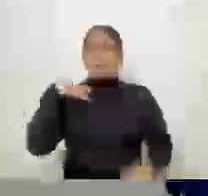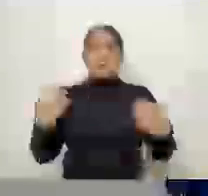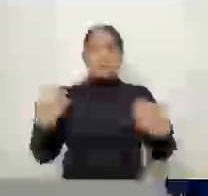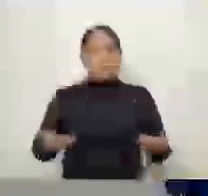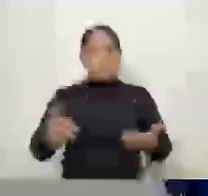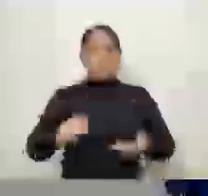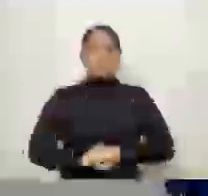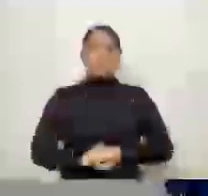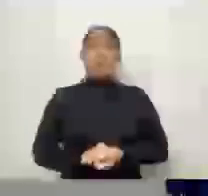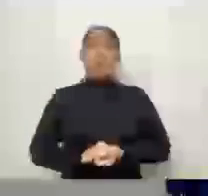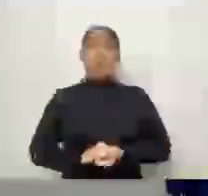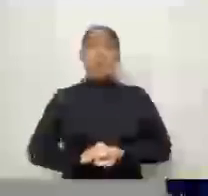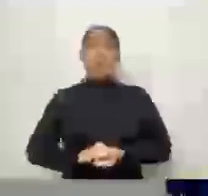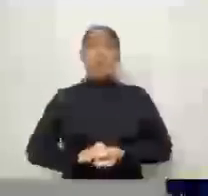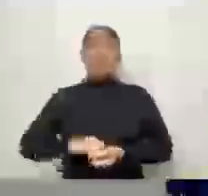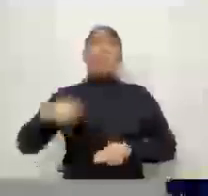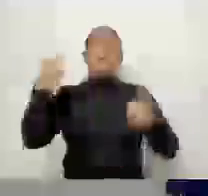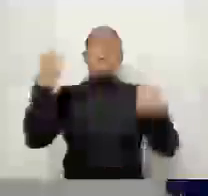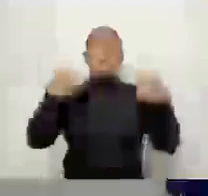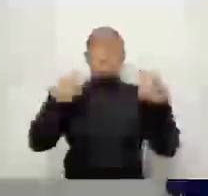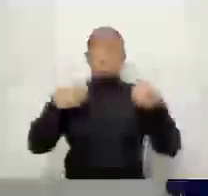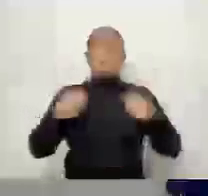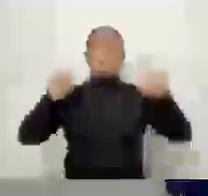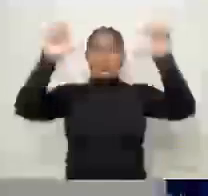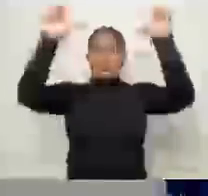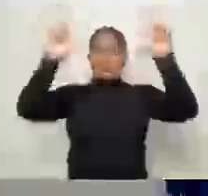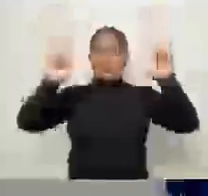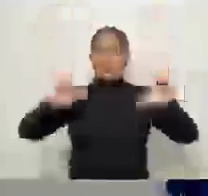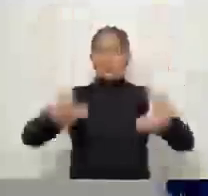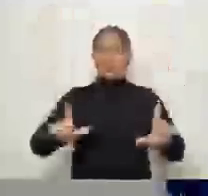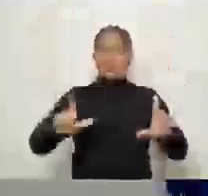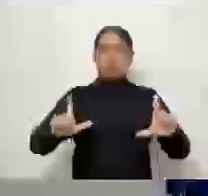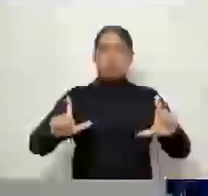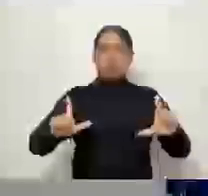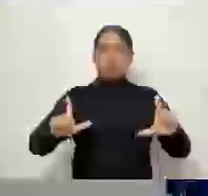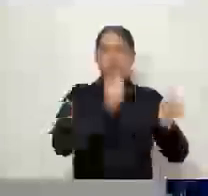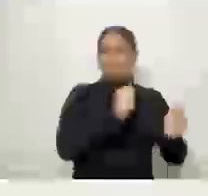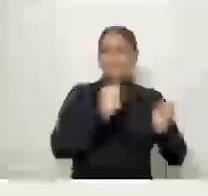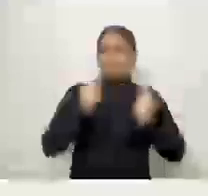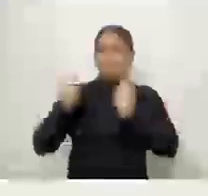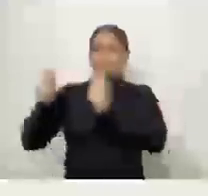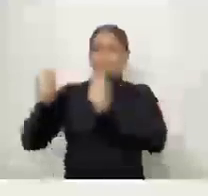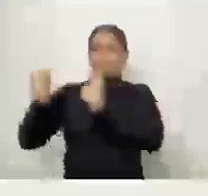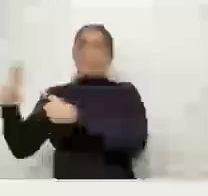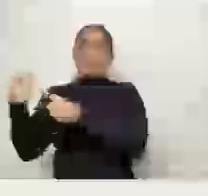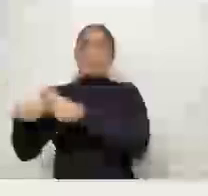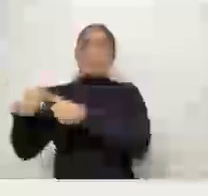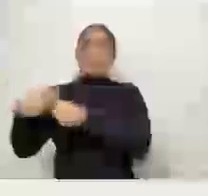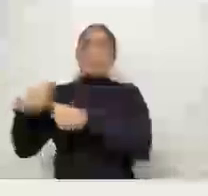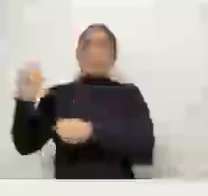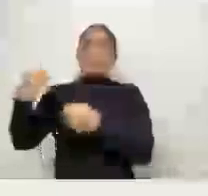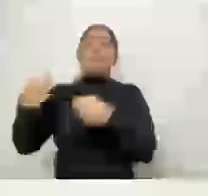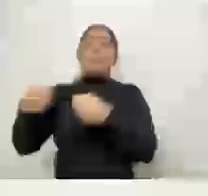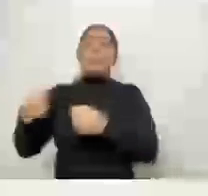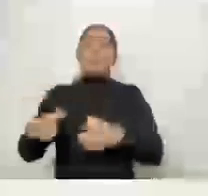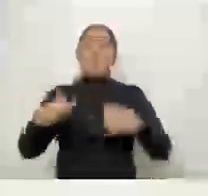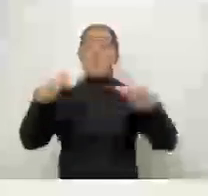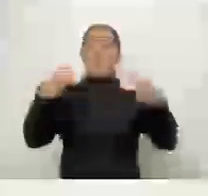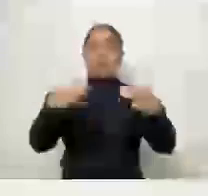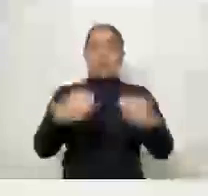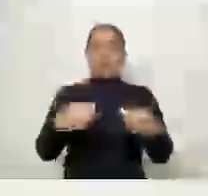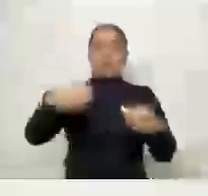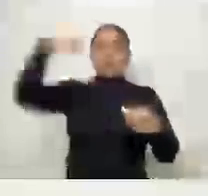Mas eu tenho certeza... Vamos lá. Pode ir. Desculpa te cortar, vereador Cristian. Não, é só para contribuir também.